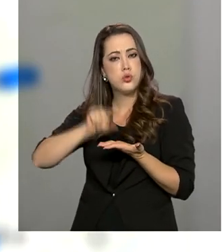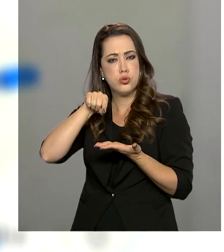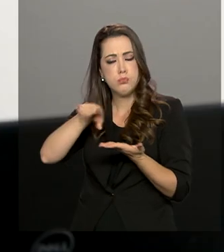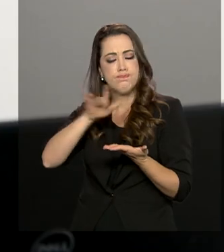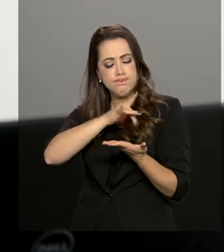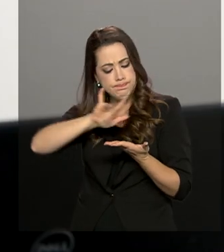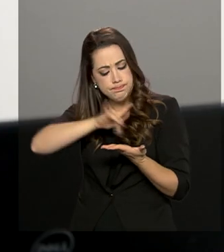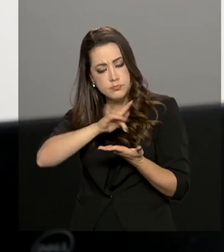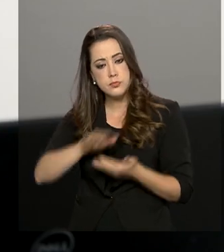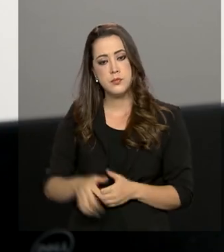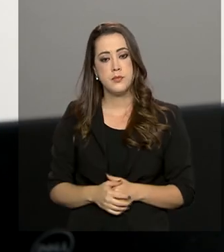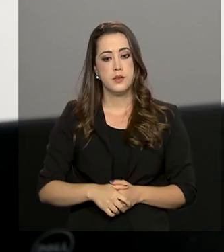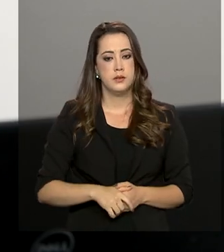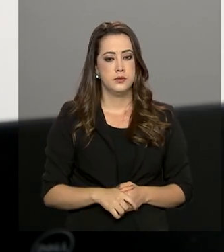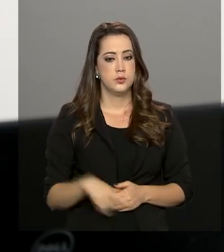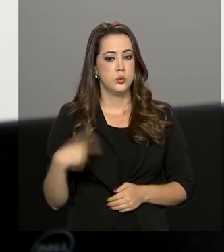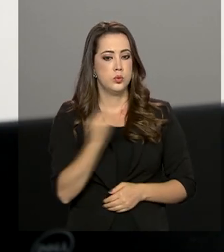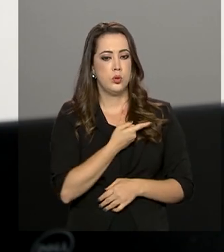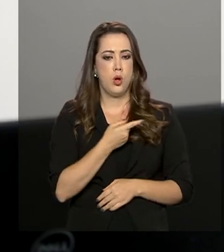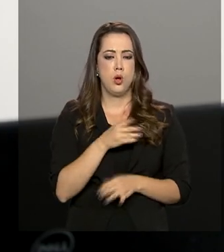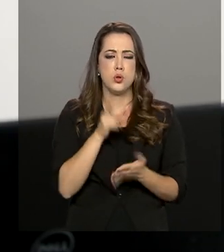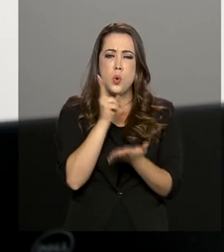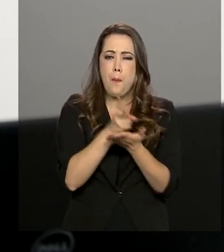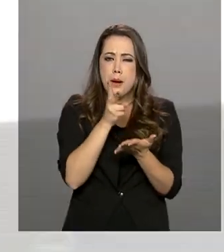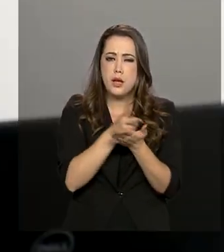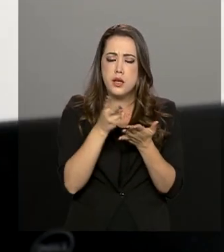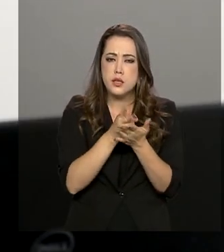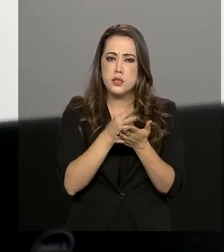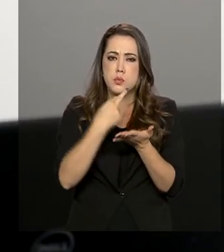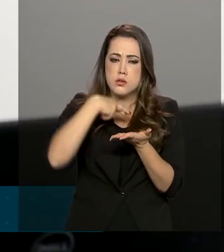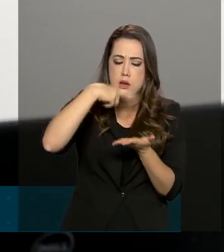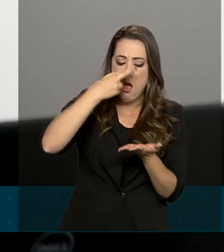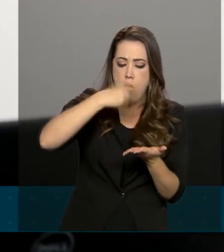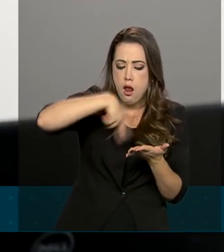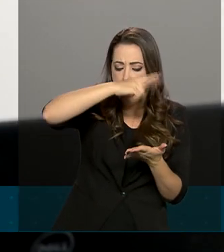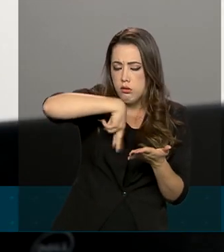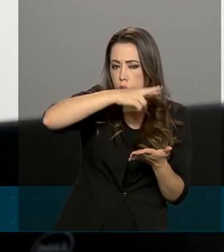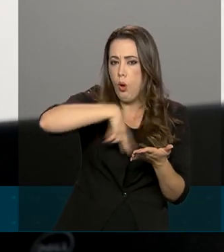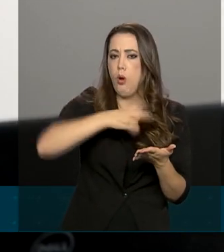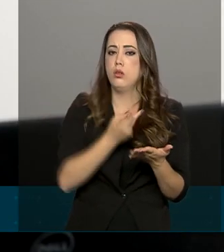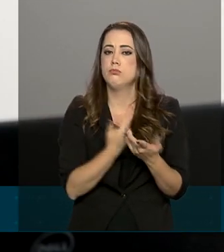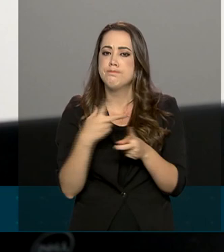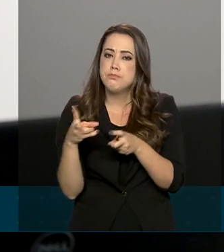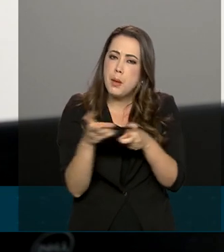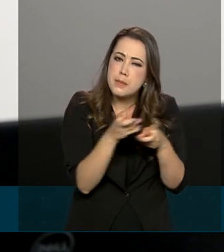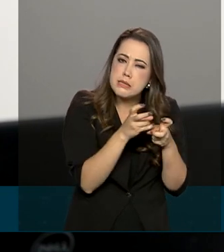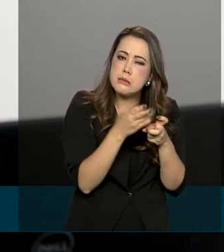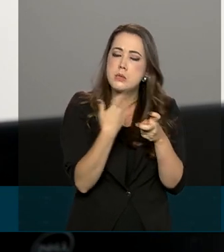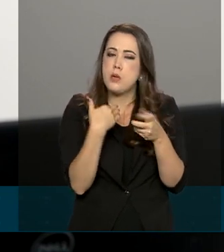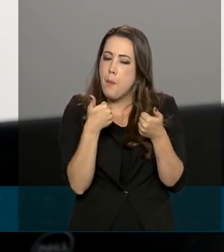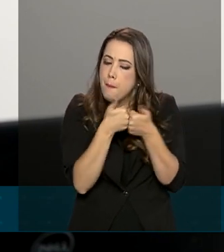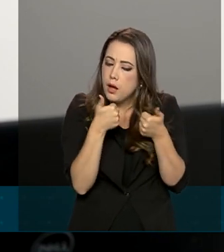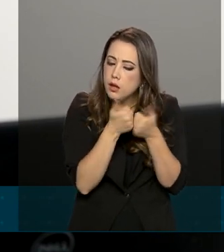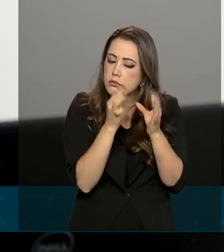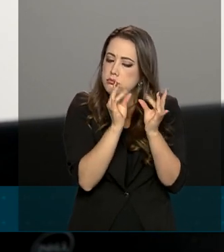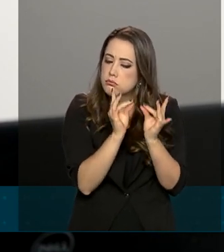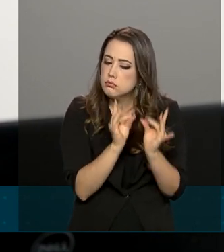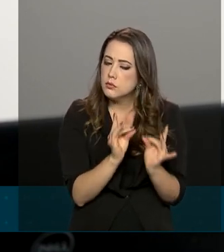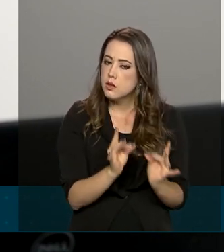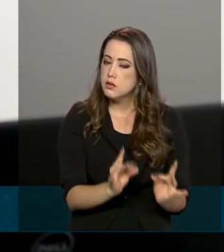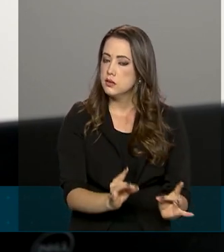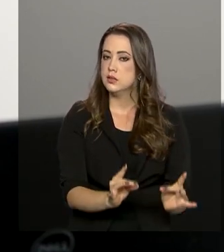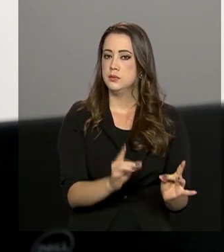celular. Nós padronizamos os relatórios, fizemos um acompanhamento mais próximo, um acompanhamento,